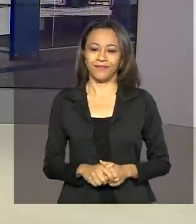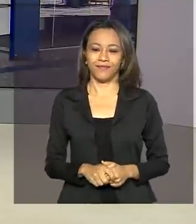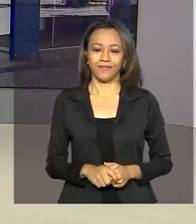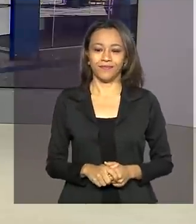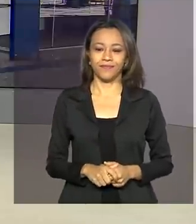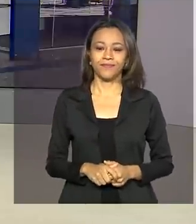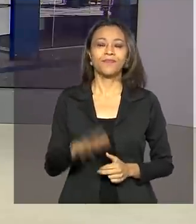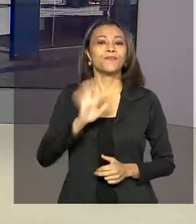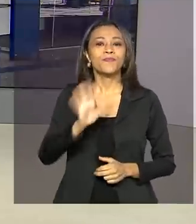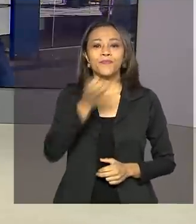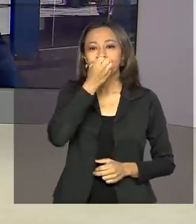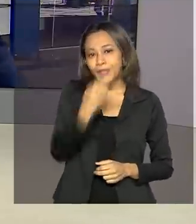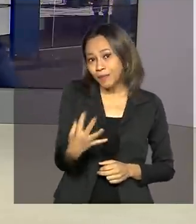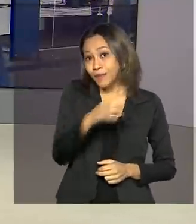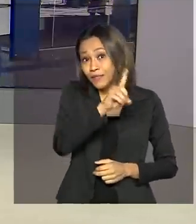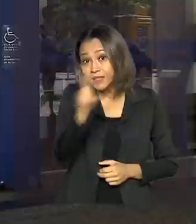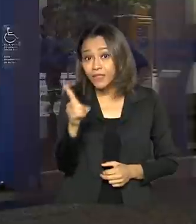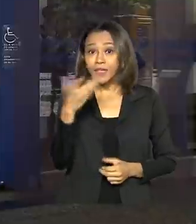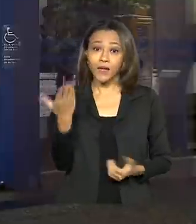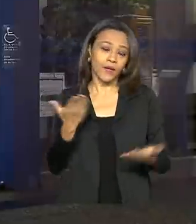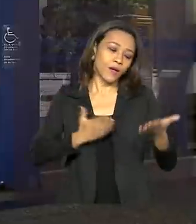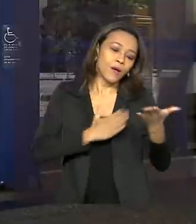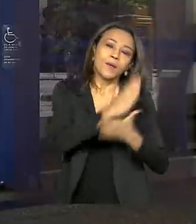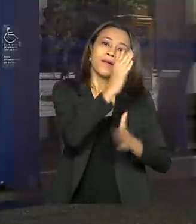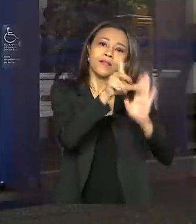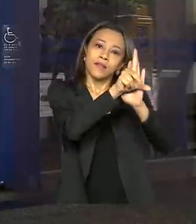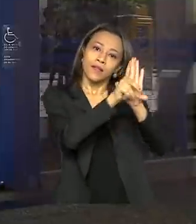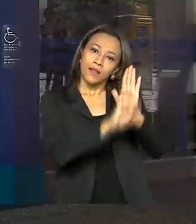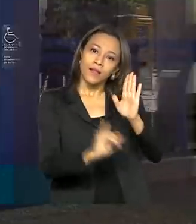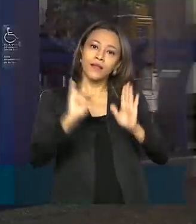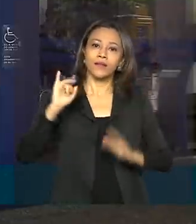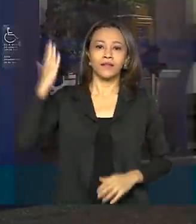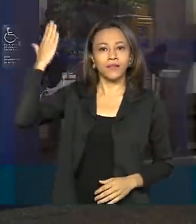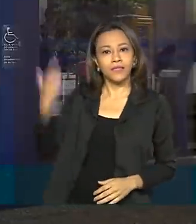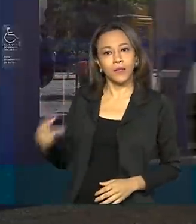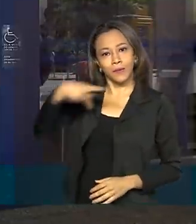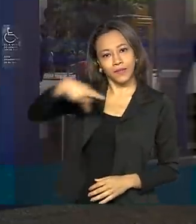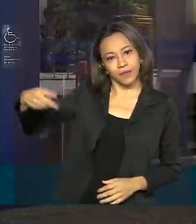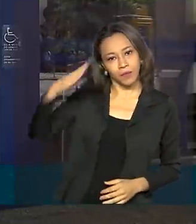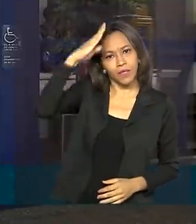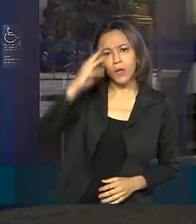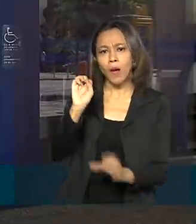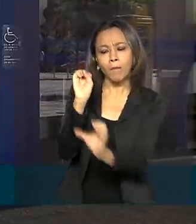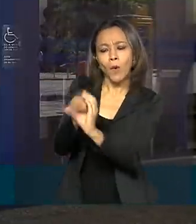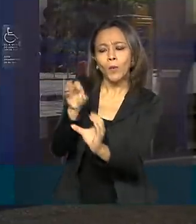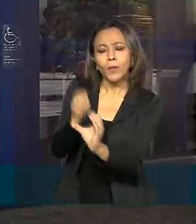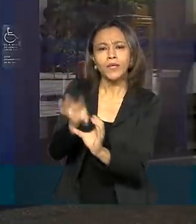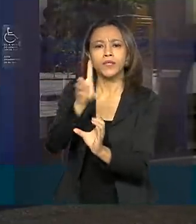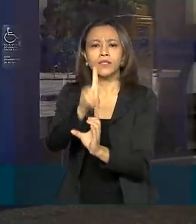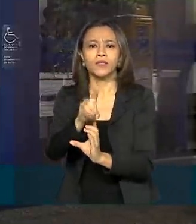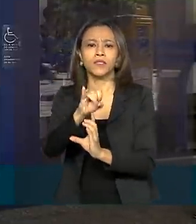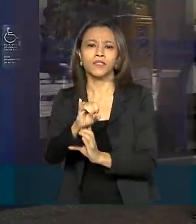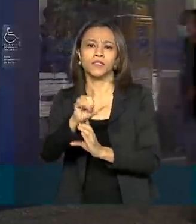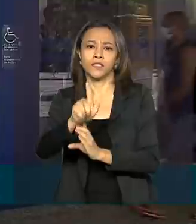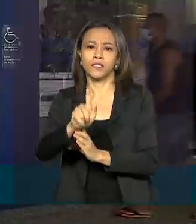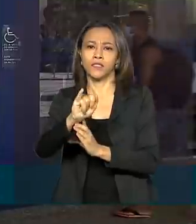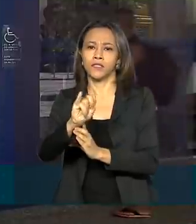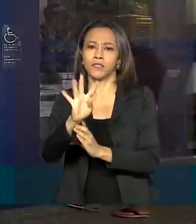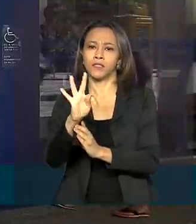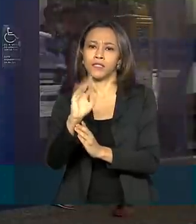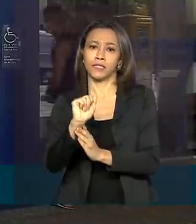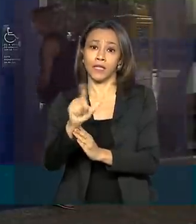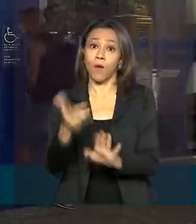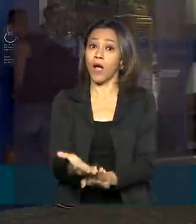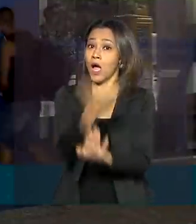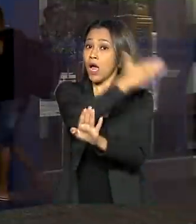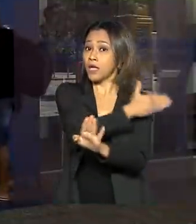Olá Roberto, bom dia. Com a sanção da lei pelo presidente da República, Jair Bolsonaro, a poupança digital, que a princípio foi criada apenas para o